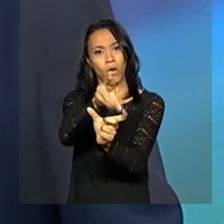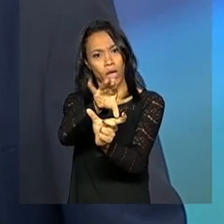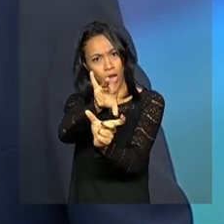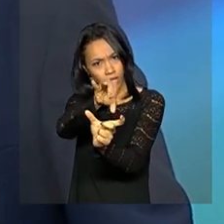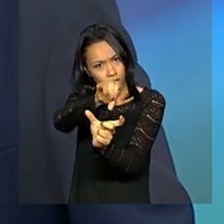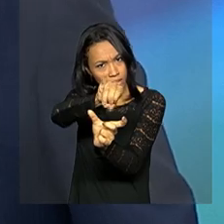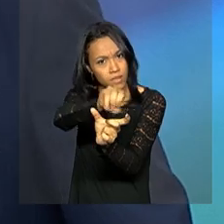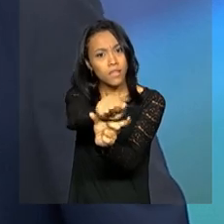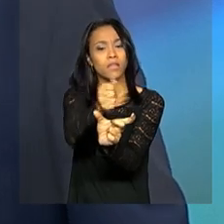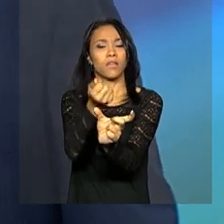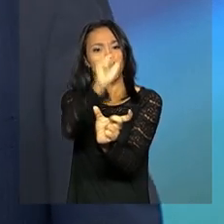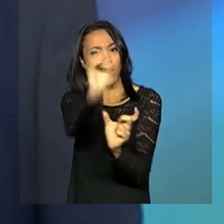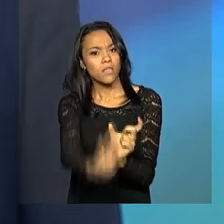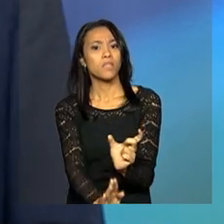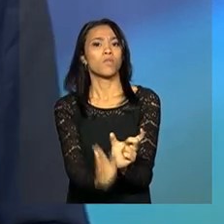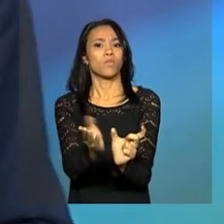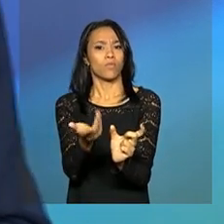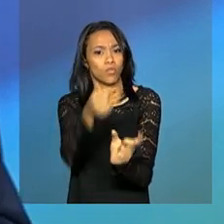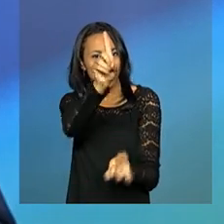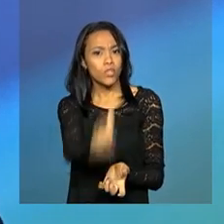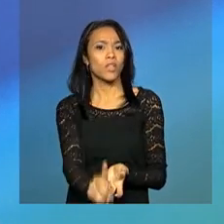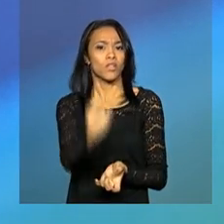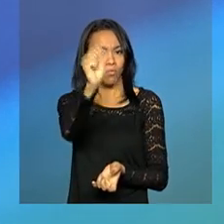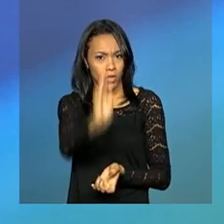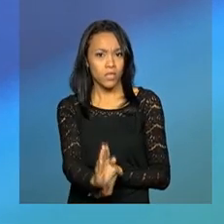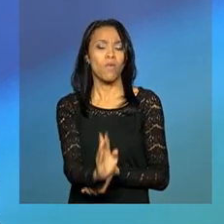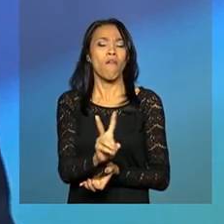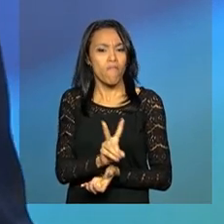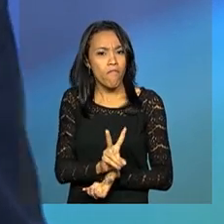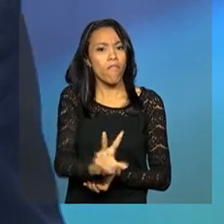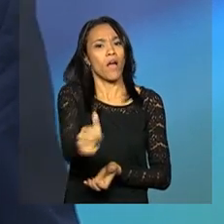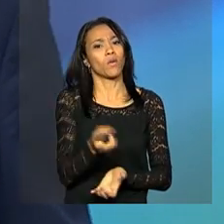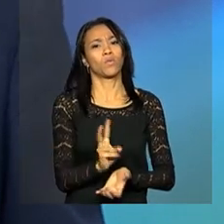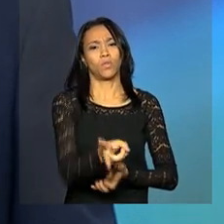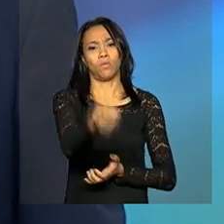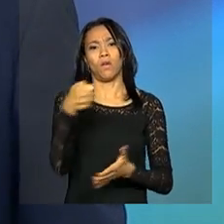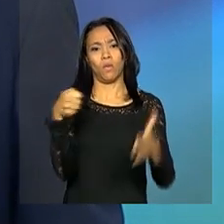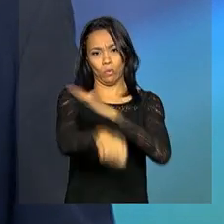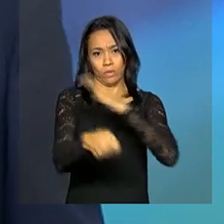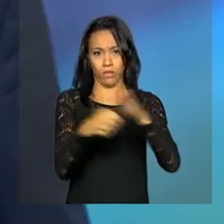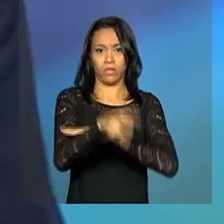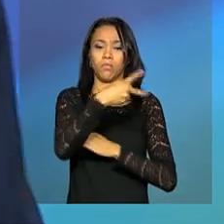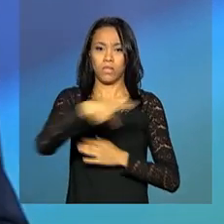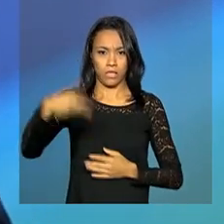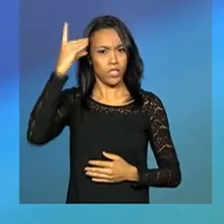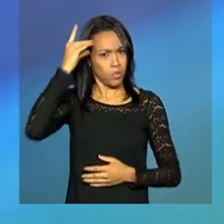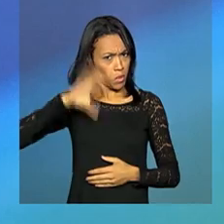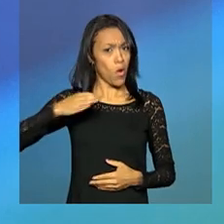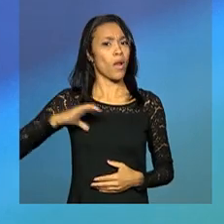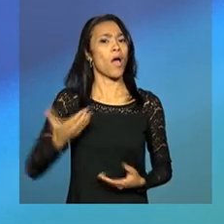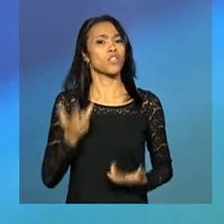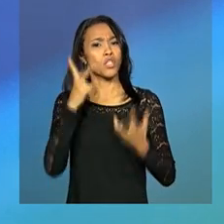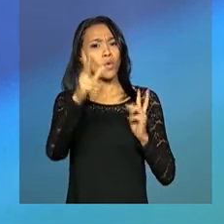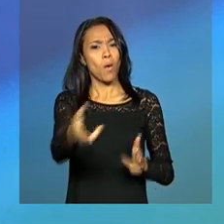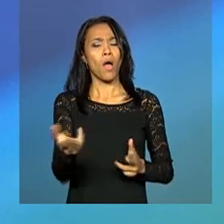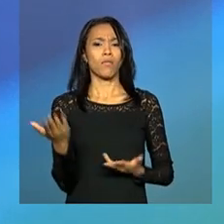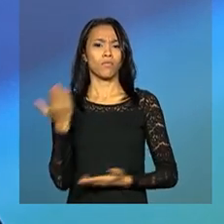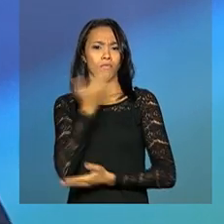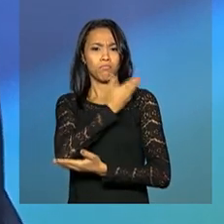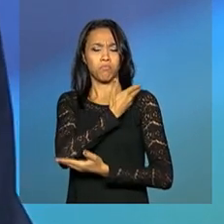querem a manutenção do Estado de Direito no Brasil. Ela lutará com a mesma aberturação que ela lutou e coragem que ela lutou contra a ditadura,